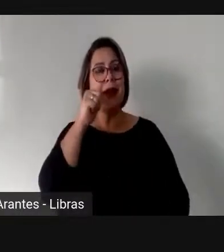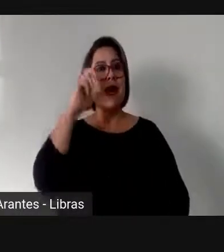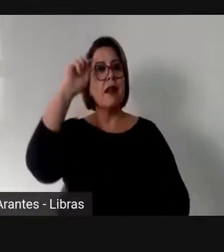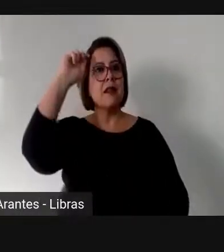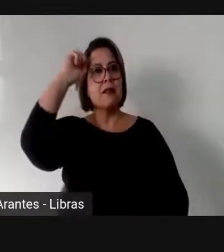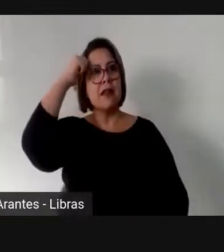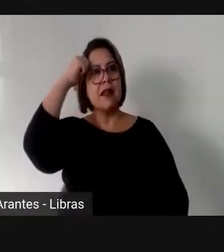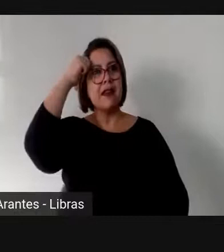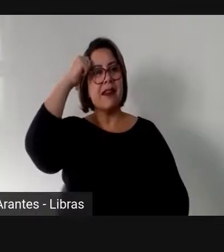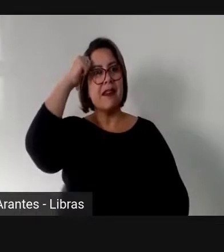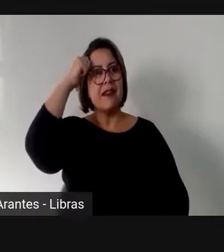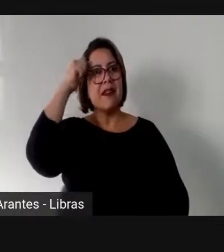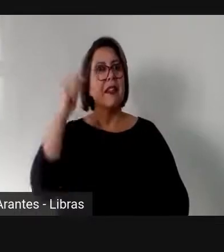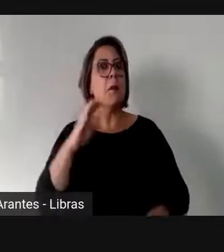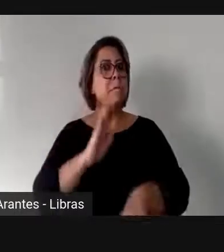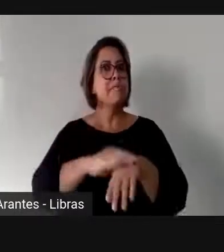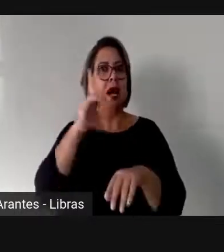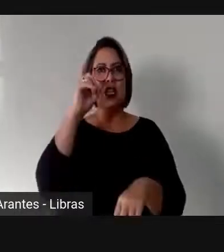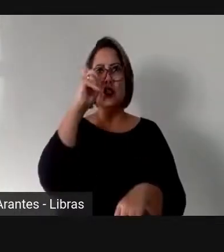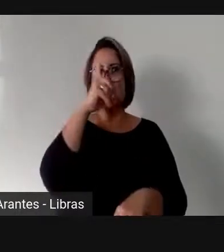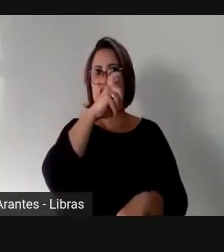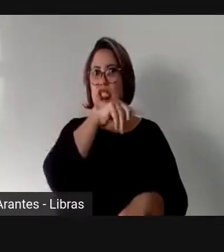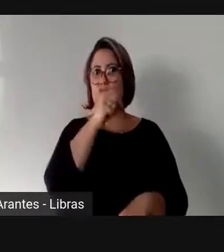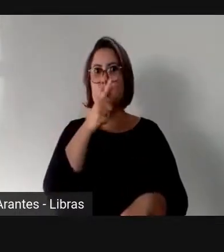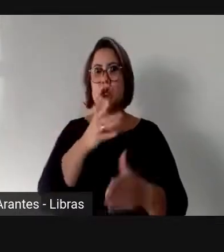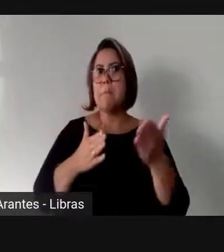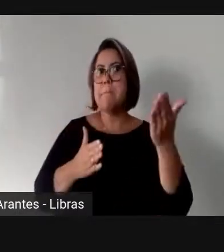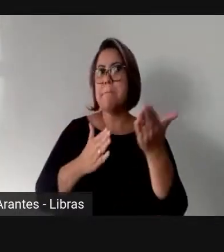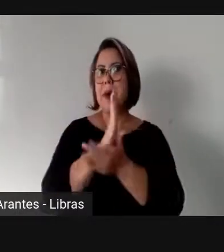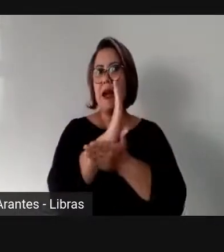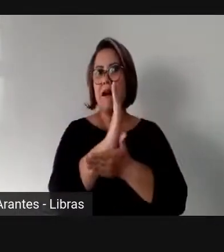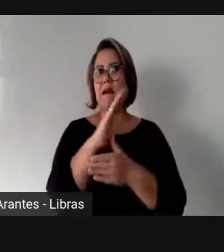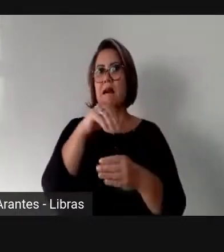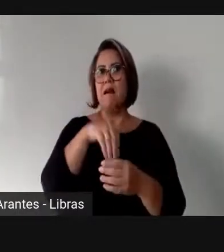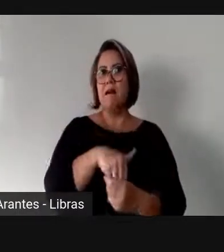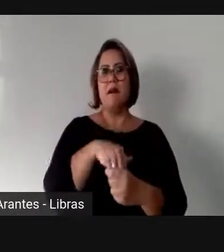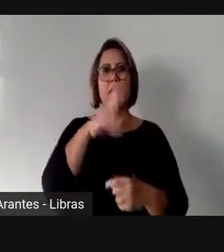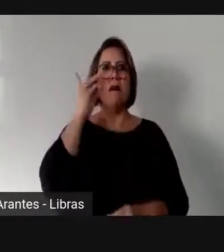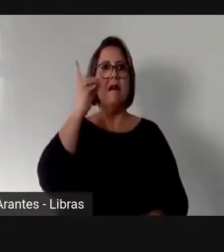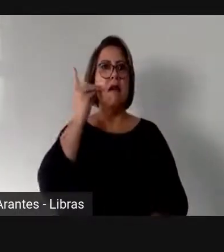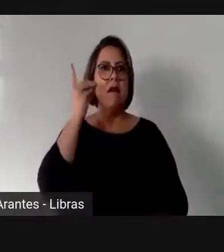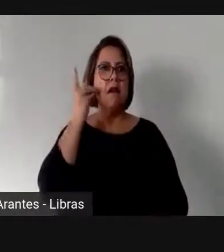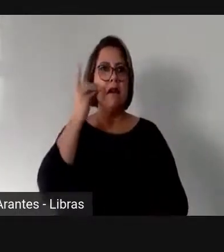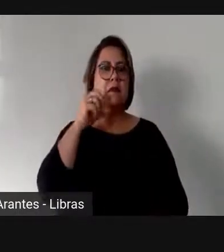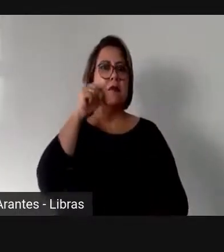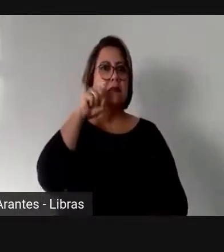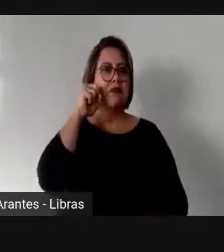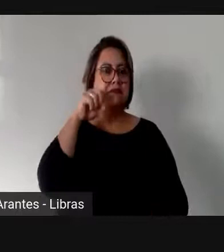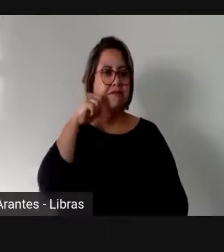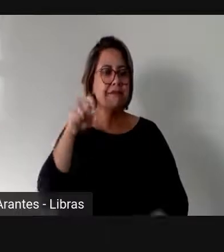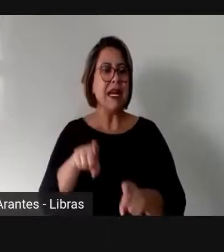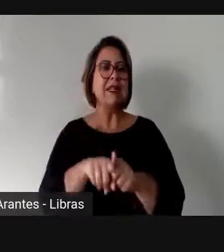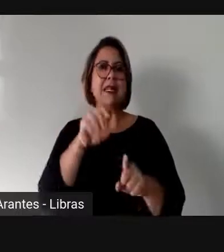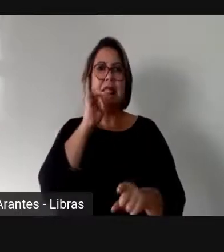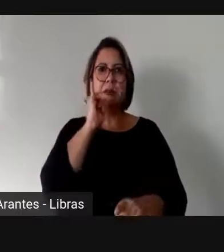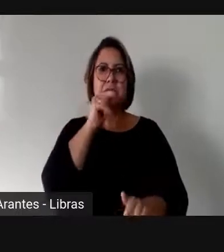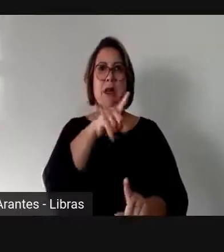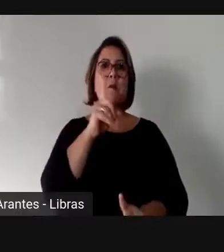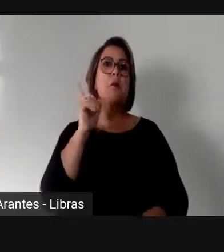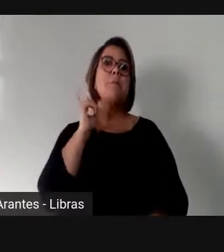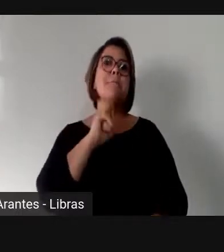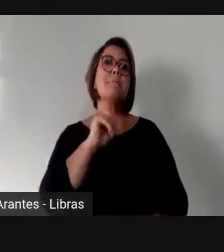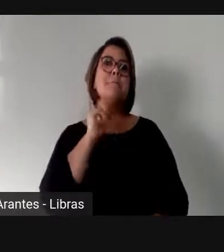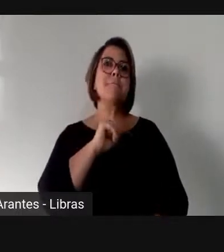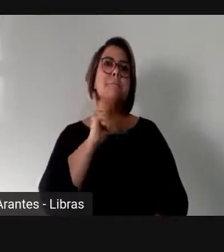maior dificuldade de chegar nesse cenário do que as mulheres brancas. Eu estou falando de Minas Gerais, que é o meu estado. O meu estado tem